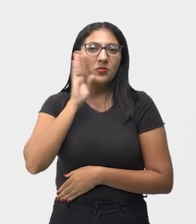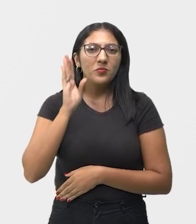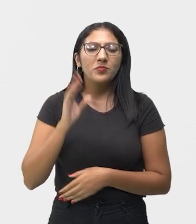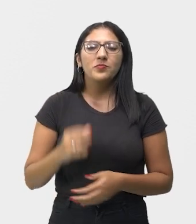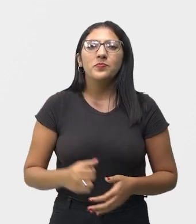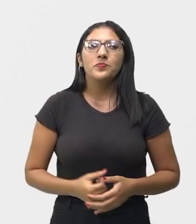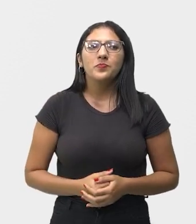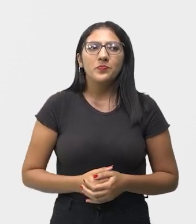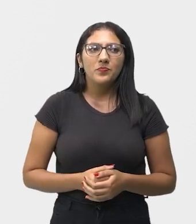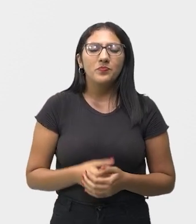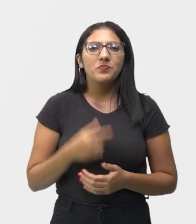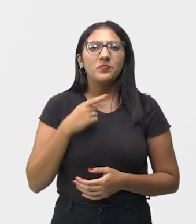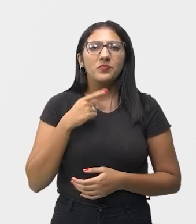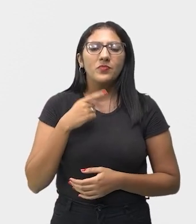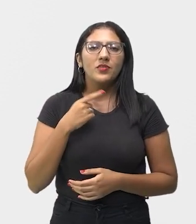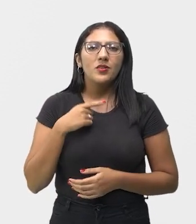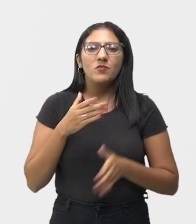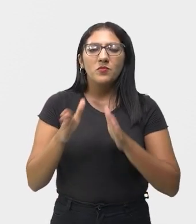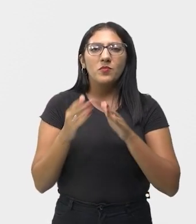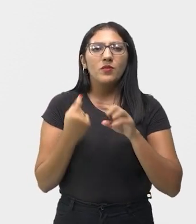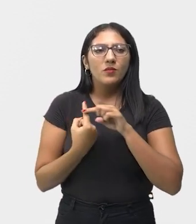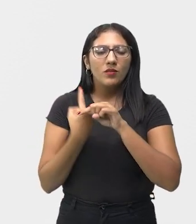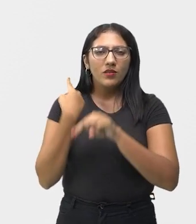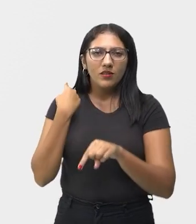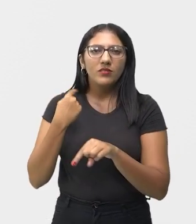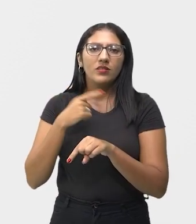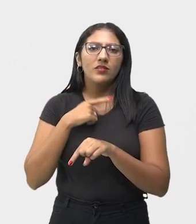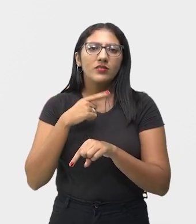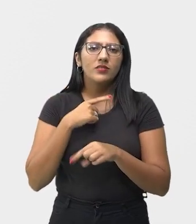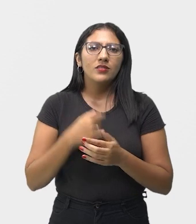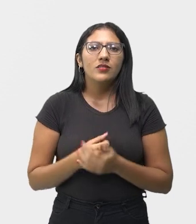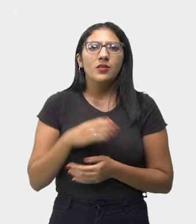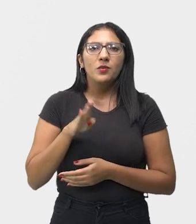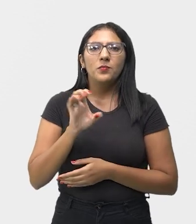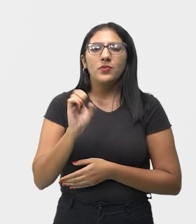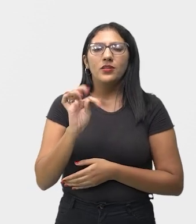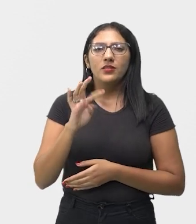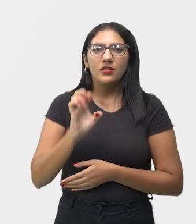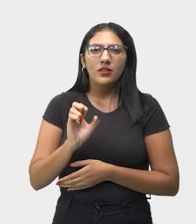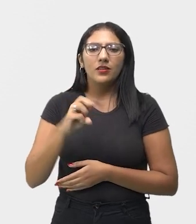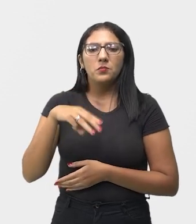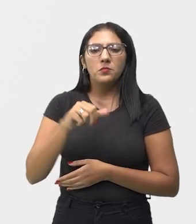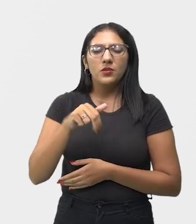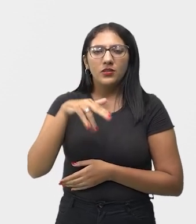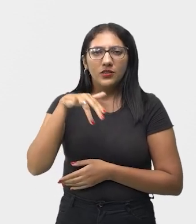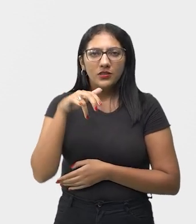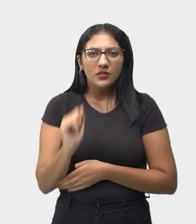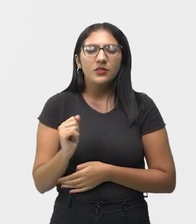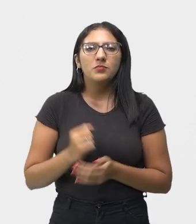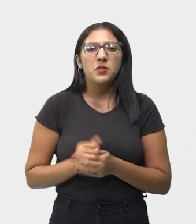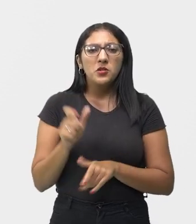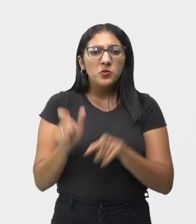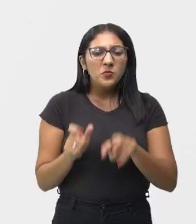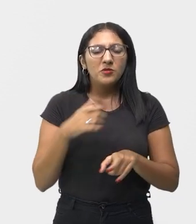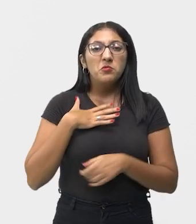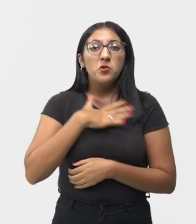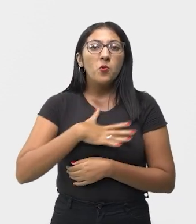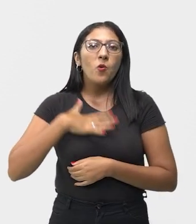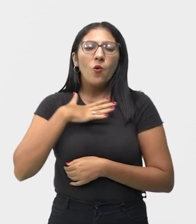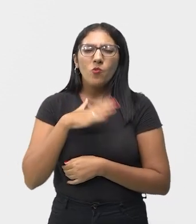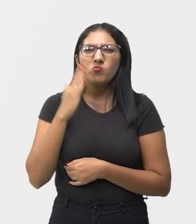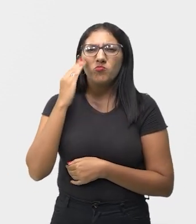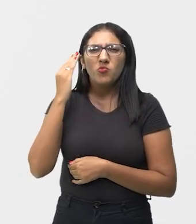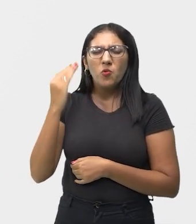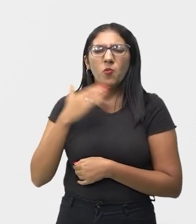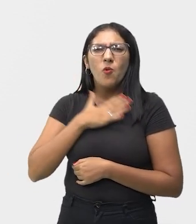aquela. Fenômeno, à época, como sua Bittermania. Então, os jovens que gostam dos Beatles,